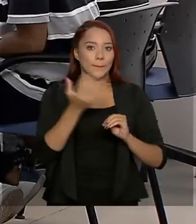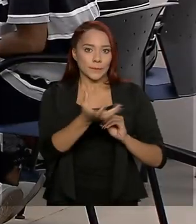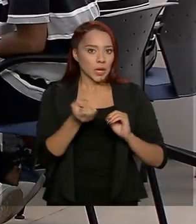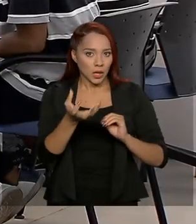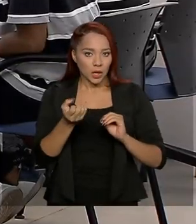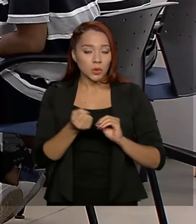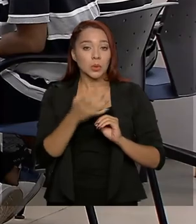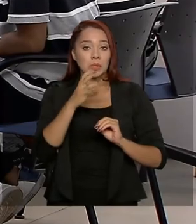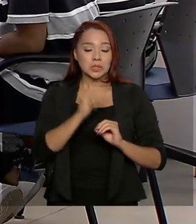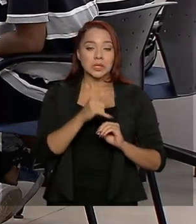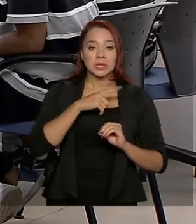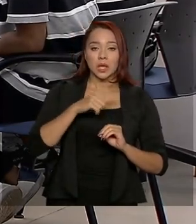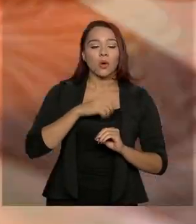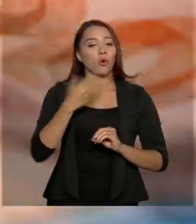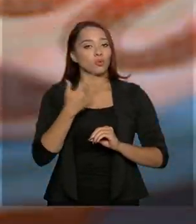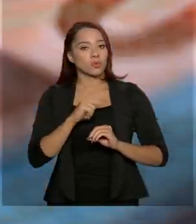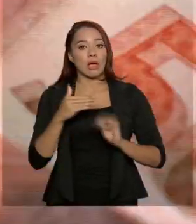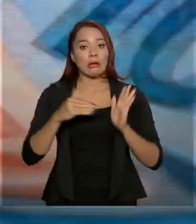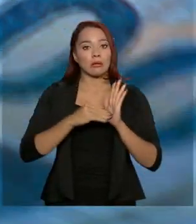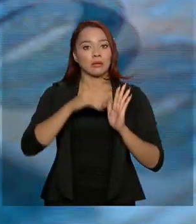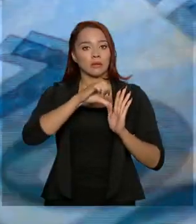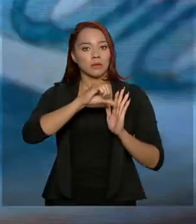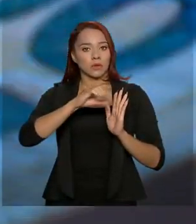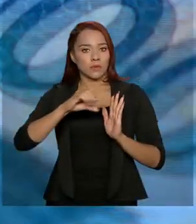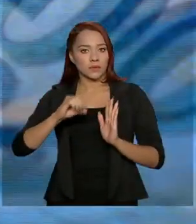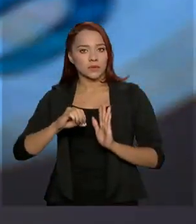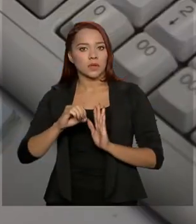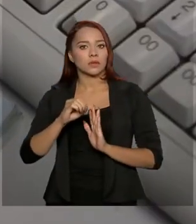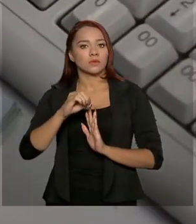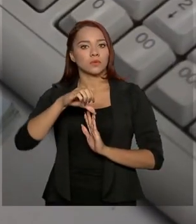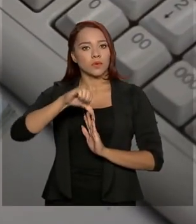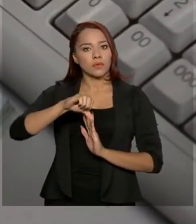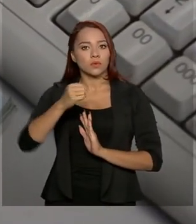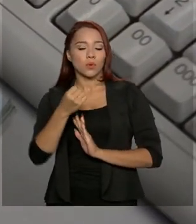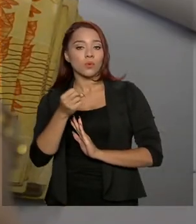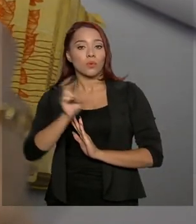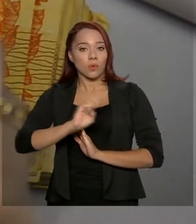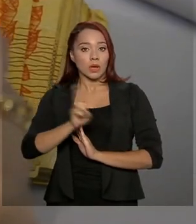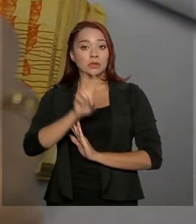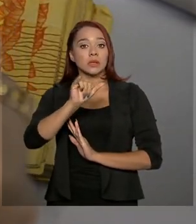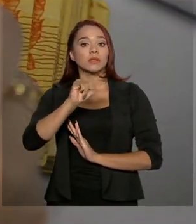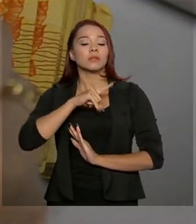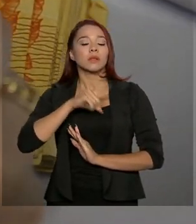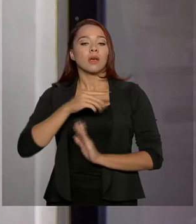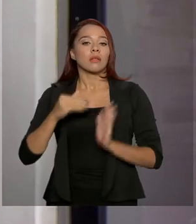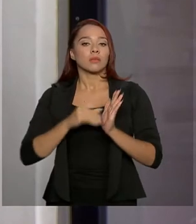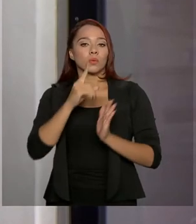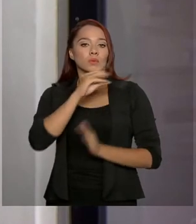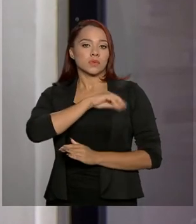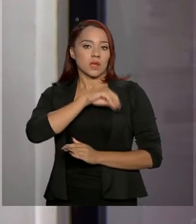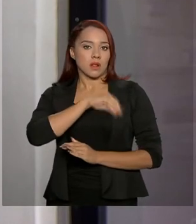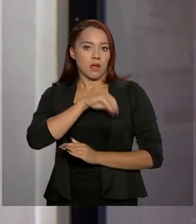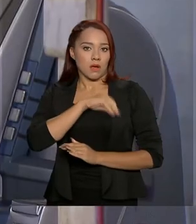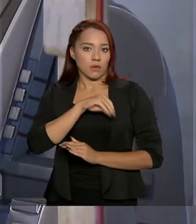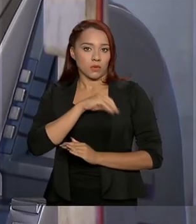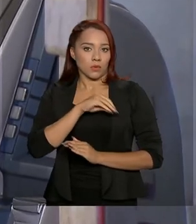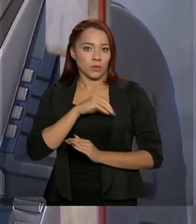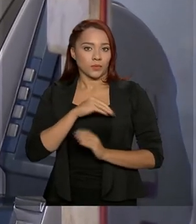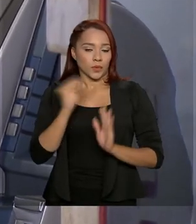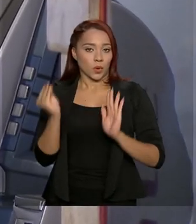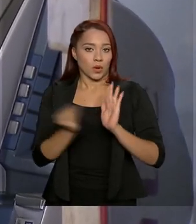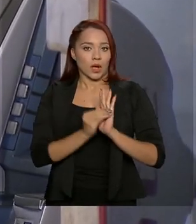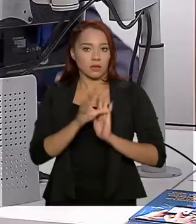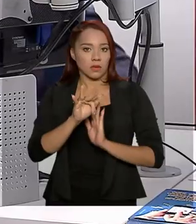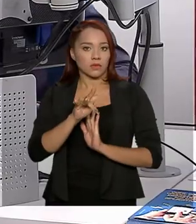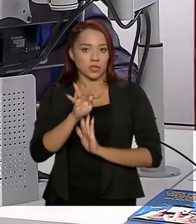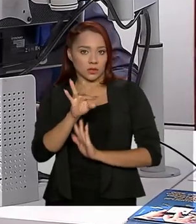e inativas ou de até R$ 998,00 para quem tem até um salário mínimo de saldo do fundo de